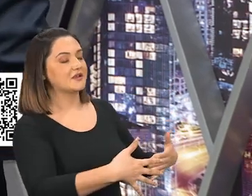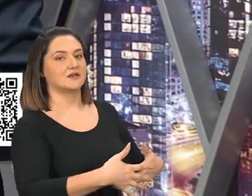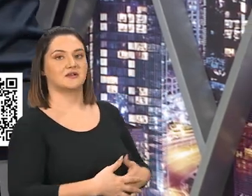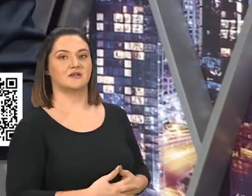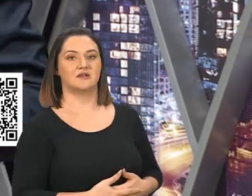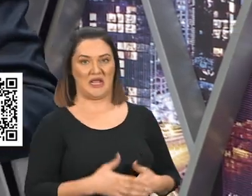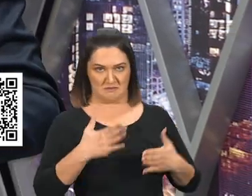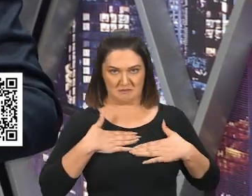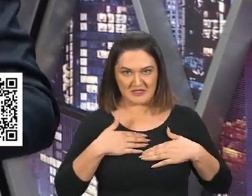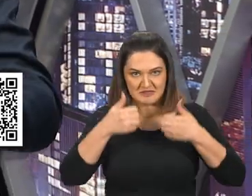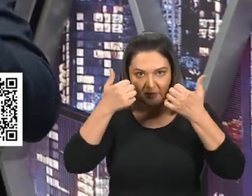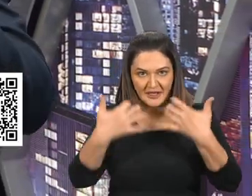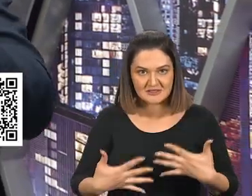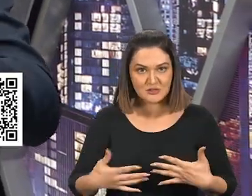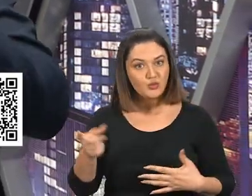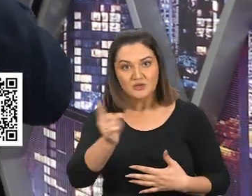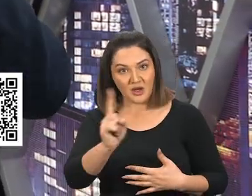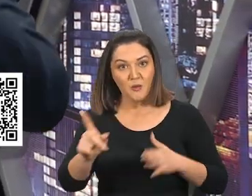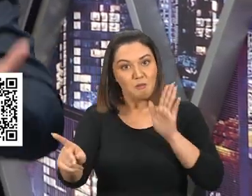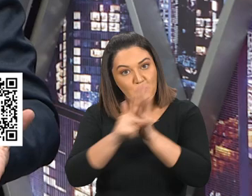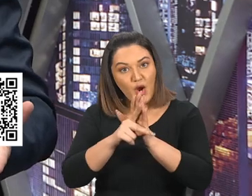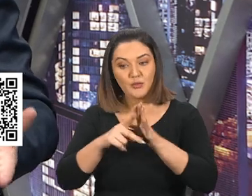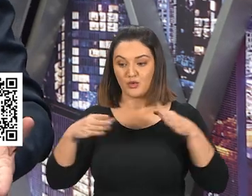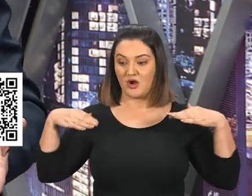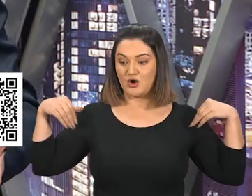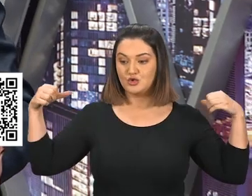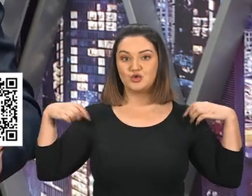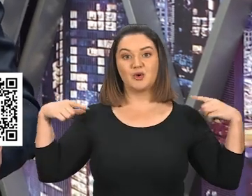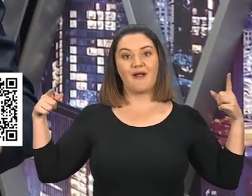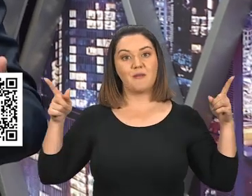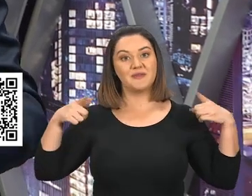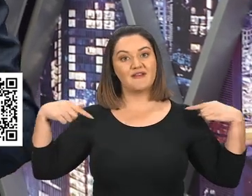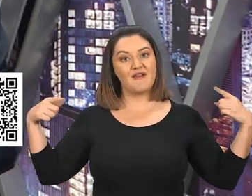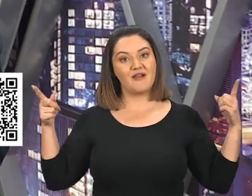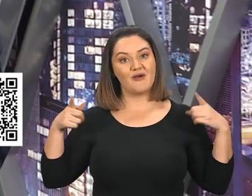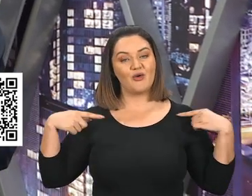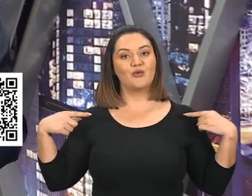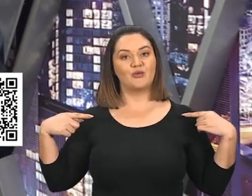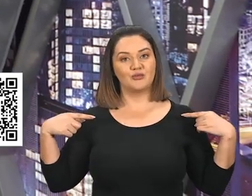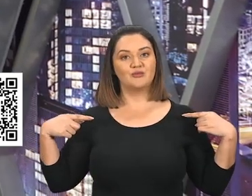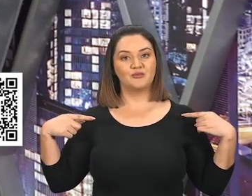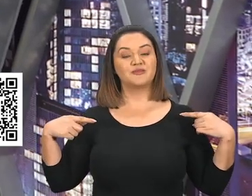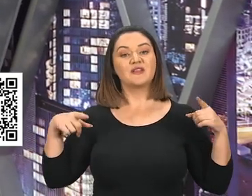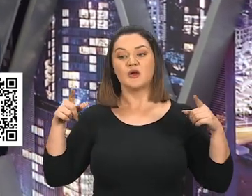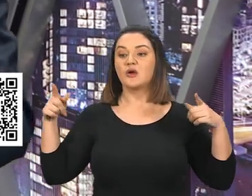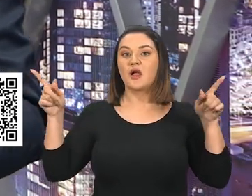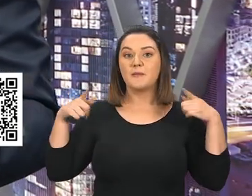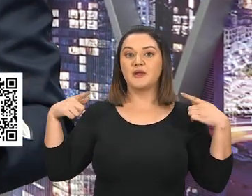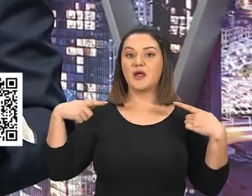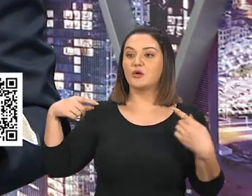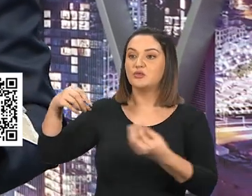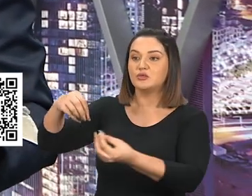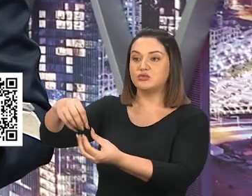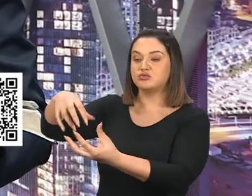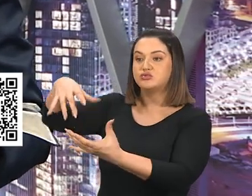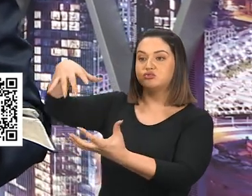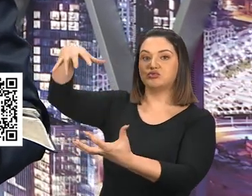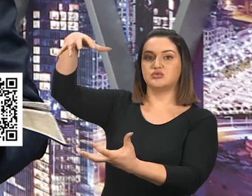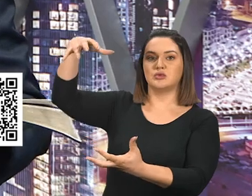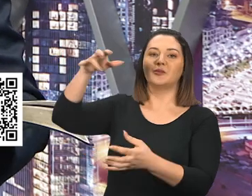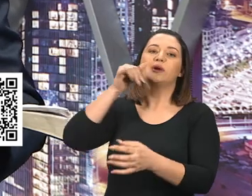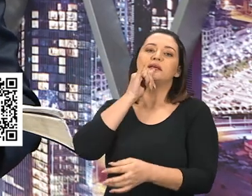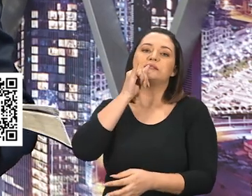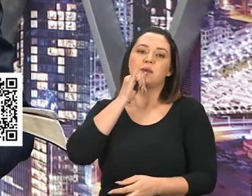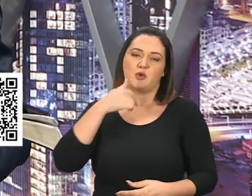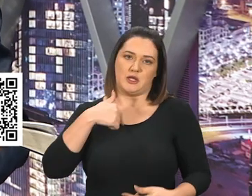explicação minha, É uma explicação do anjo Gabriel, Ouviu isso? É como se a partir de agora, Gabriel estivesse